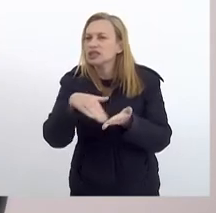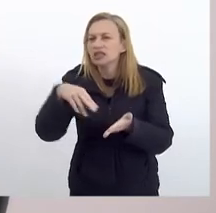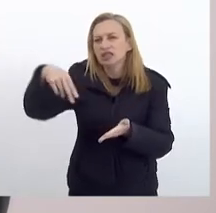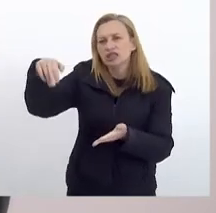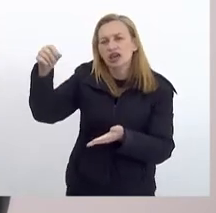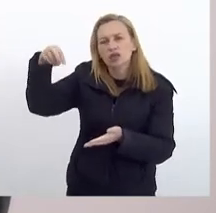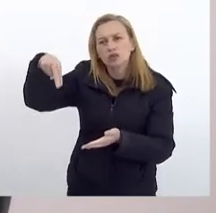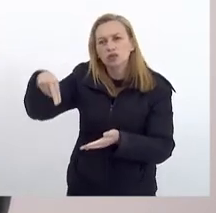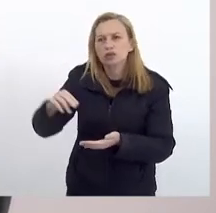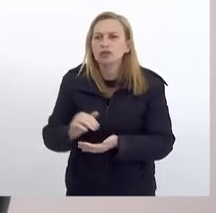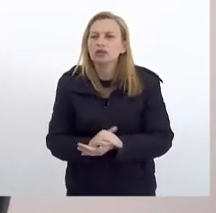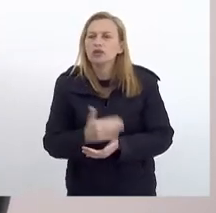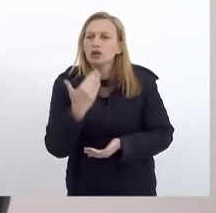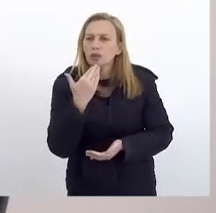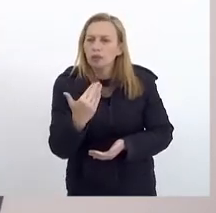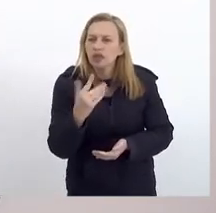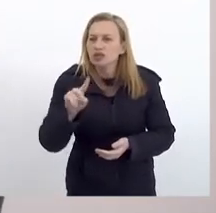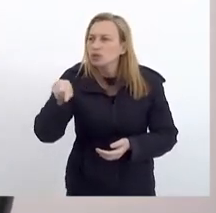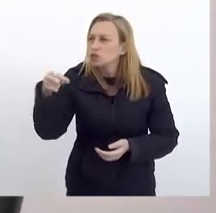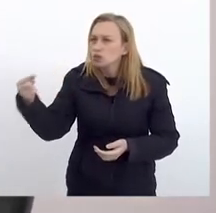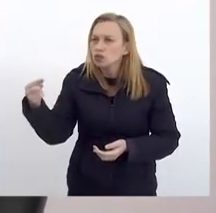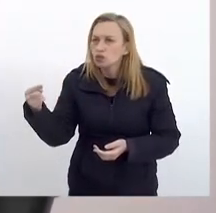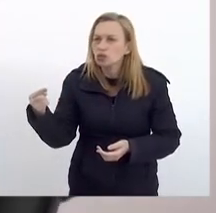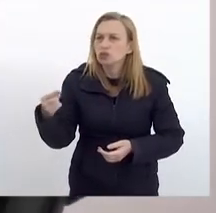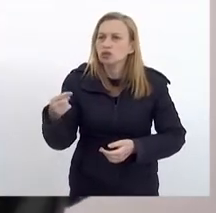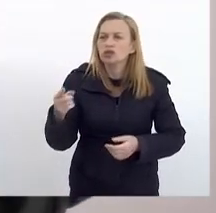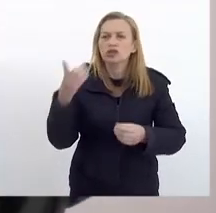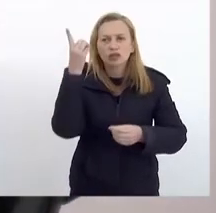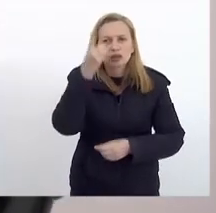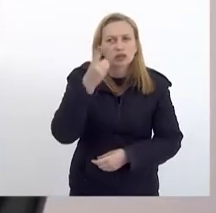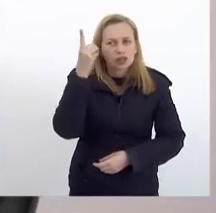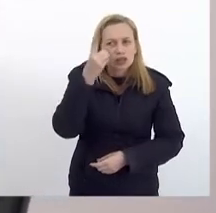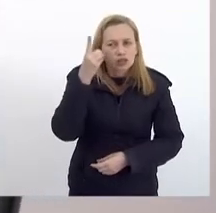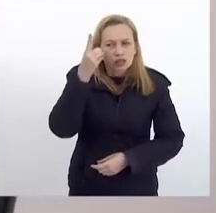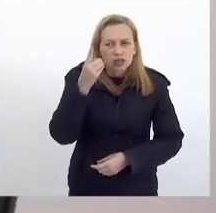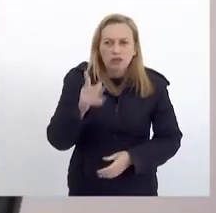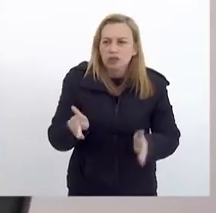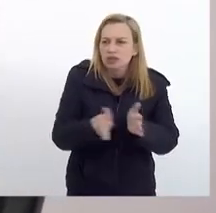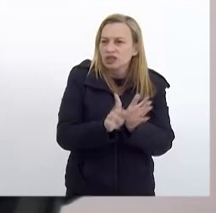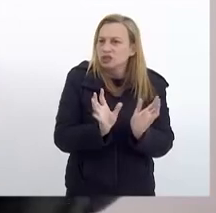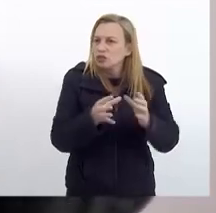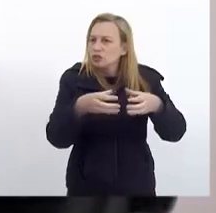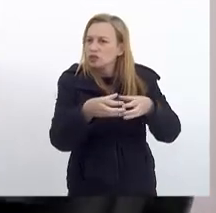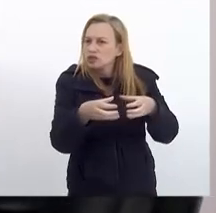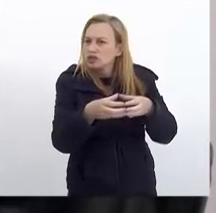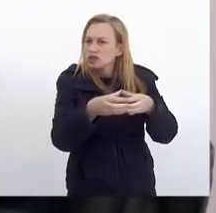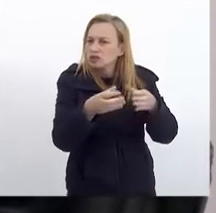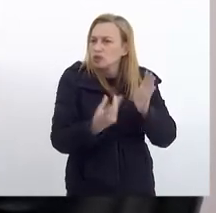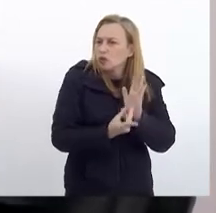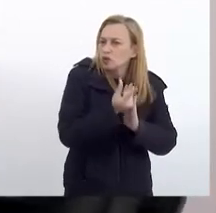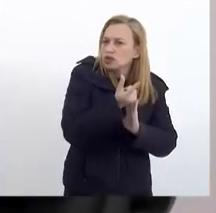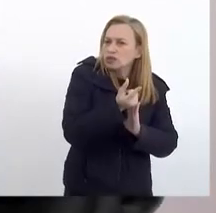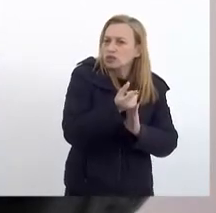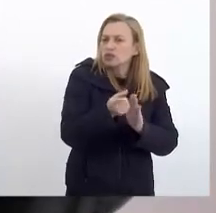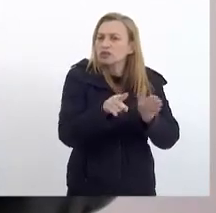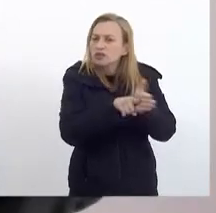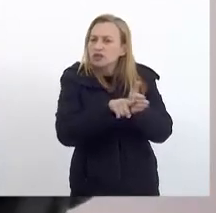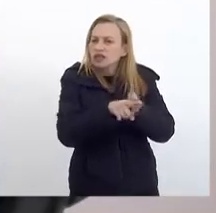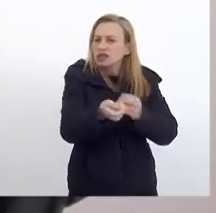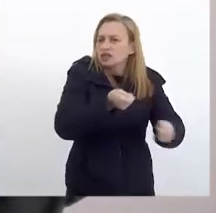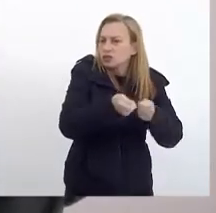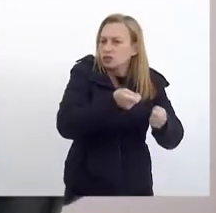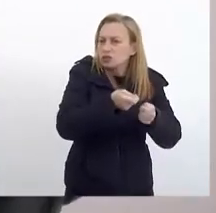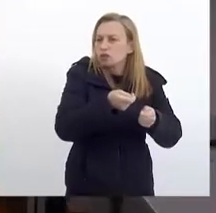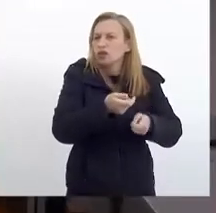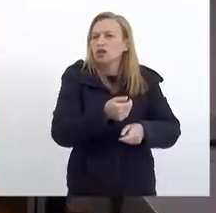e solicito aos demais deputados, membros da comissão de orçamento, fiscalização financeira e